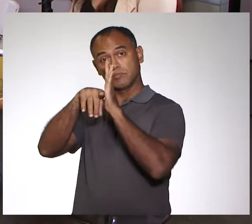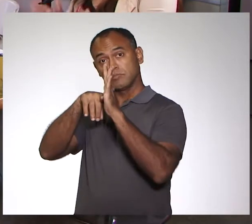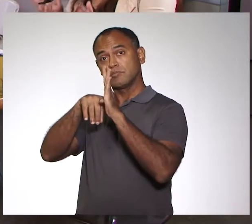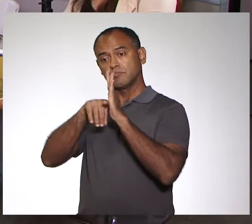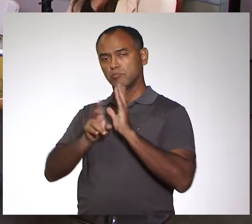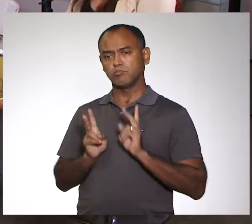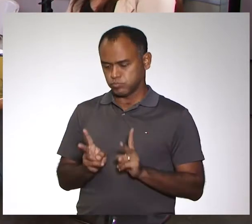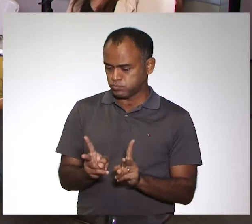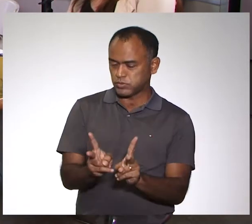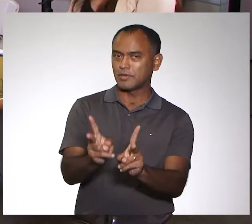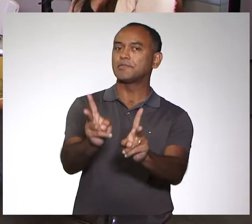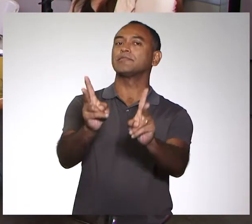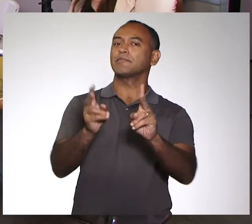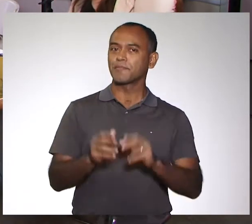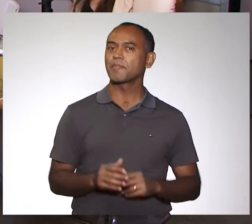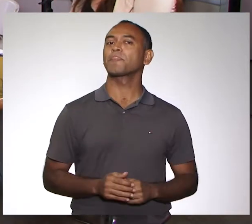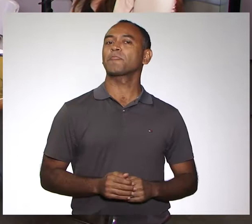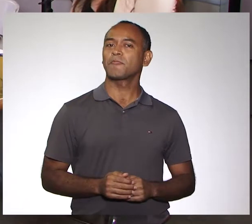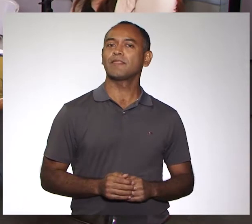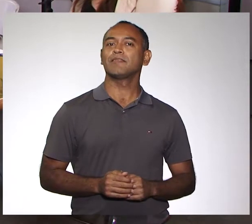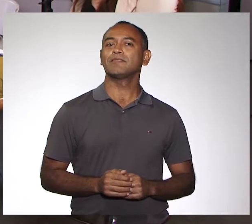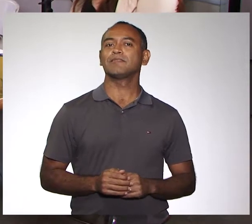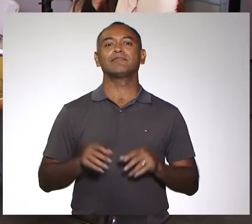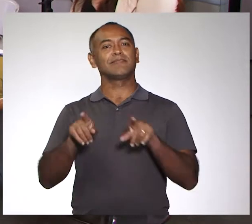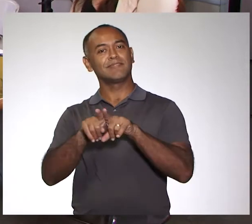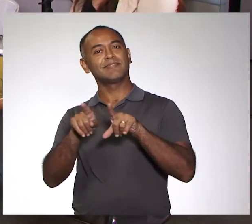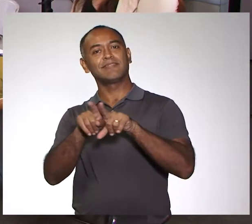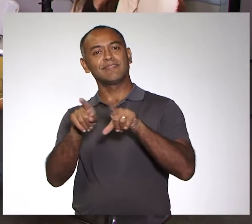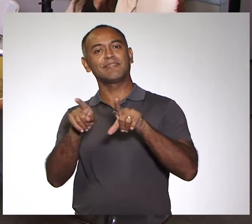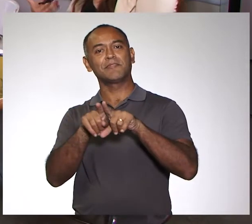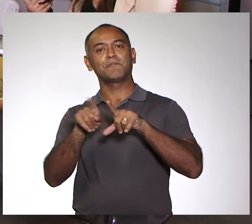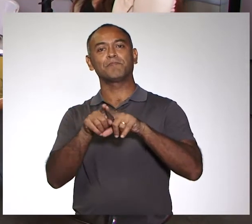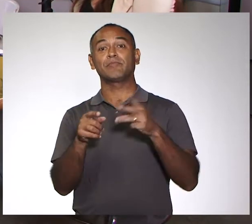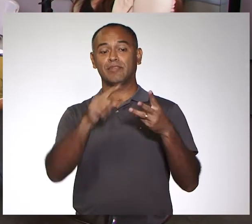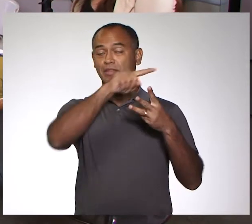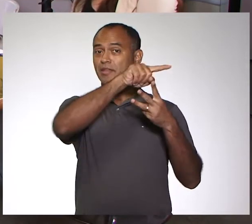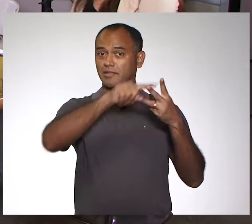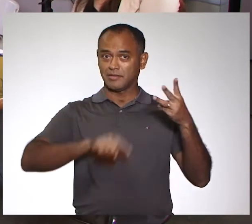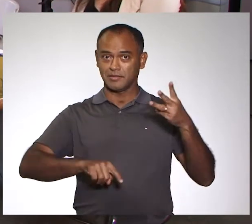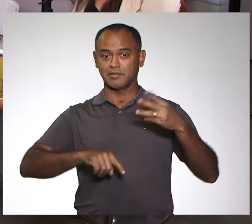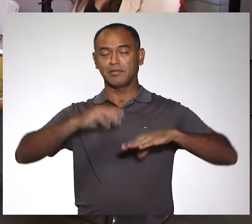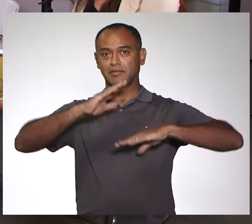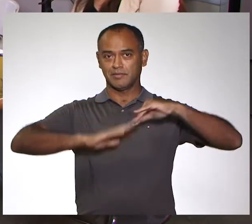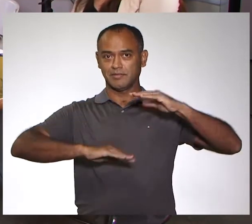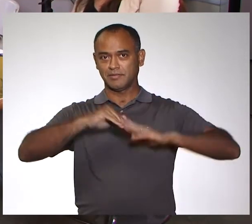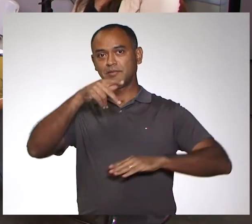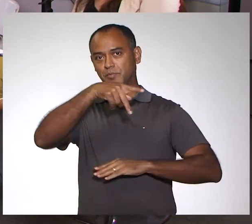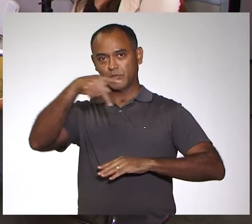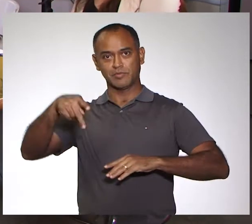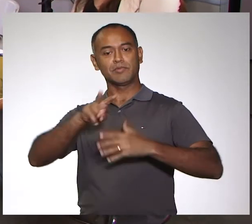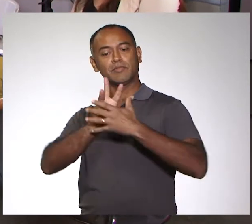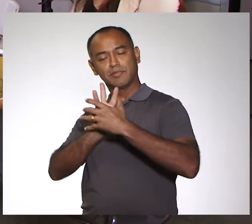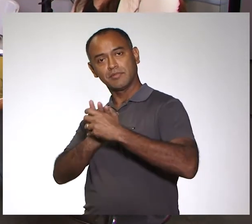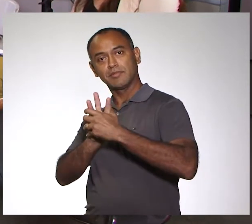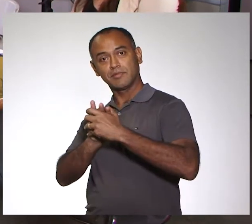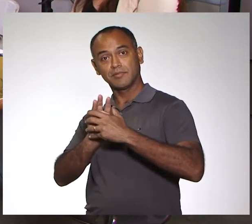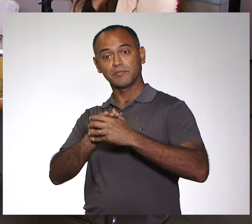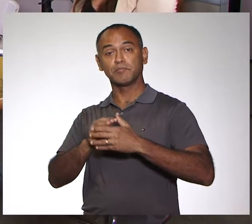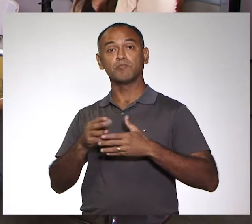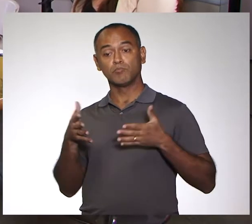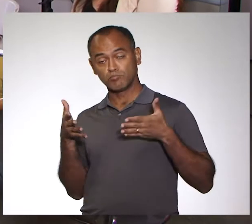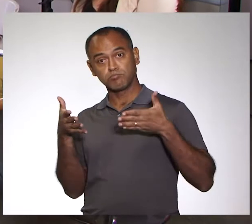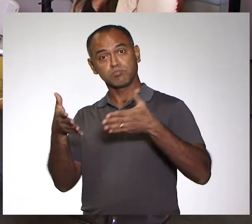pesquisa. Além disso, esses três profissionais da UFRR, eles